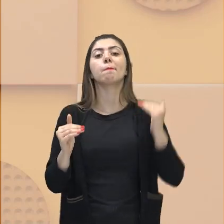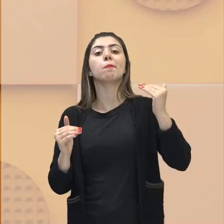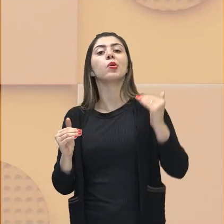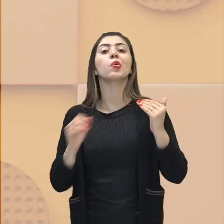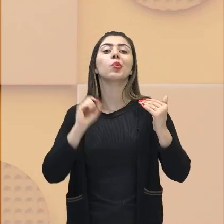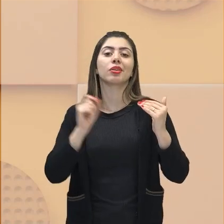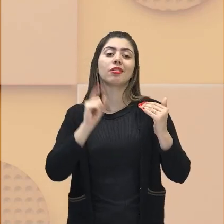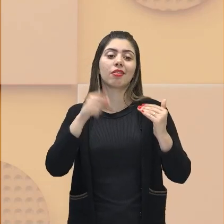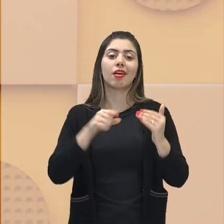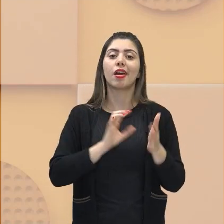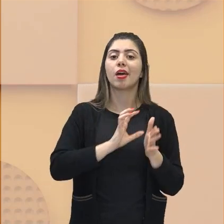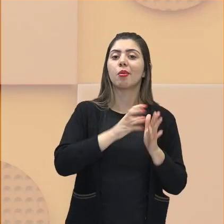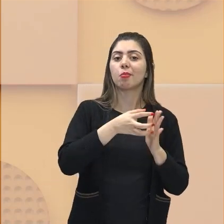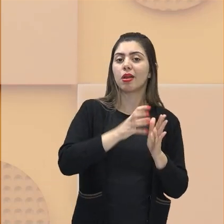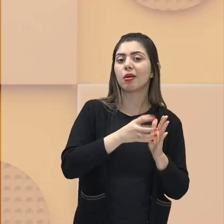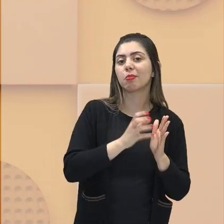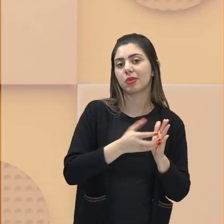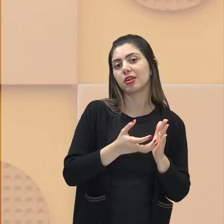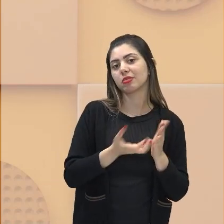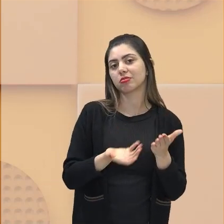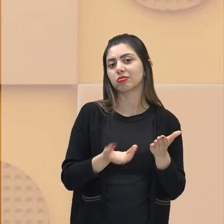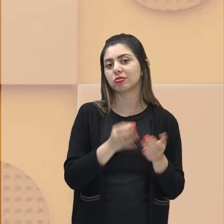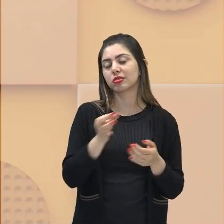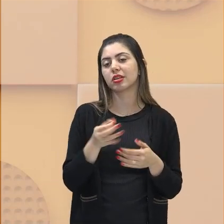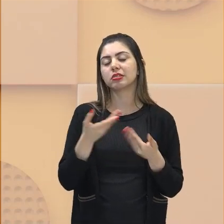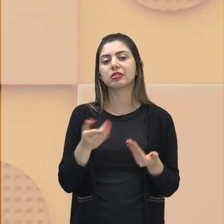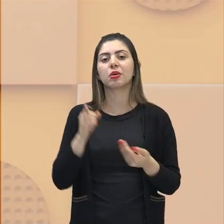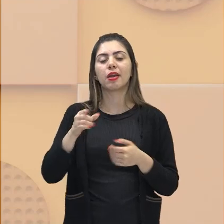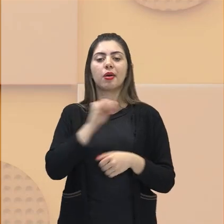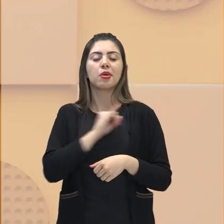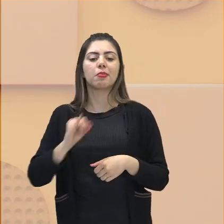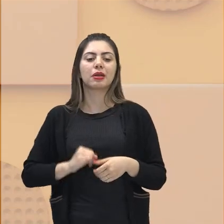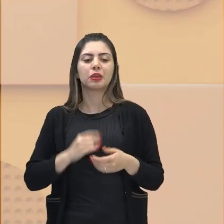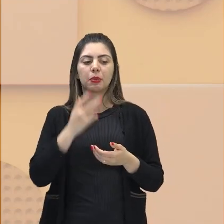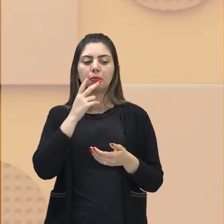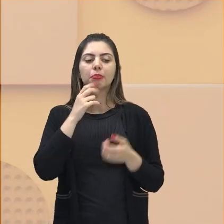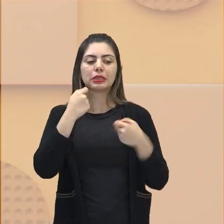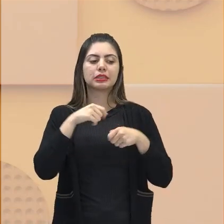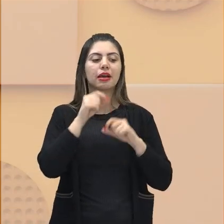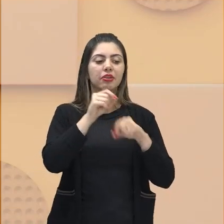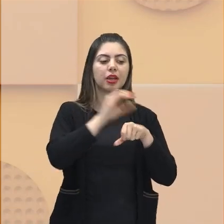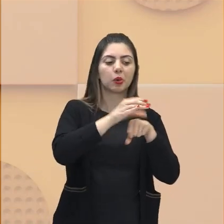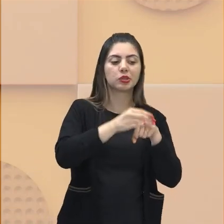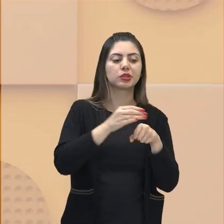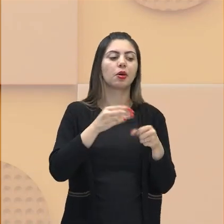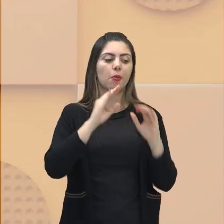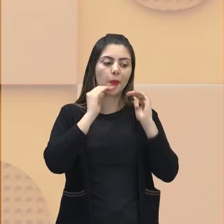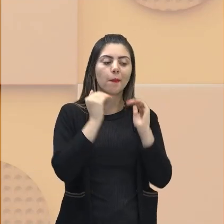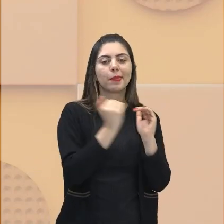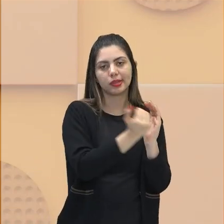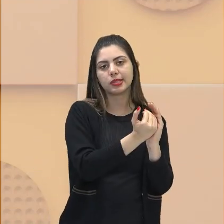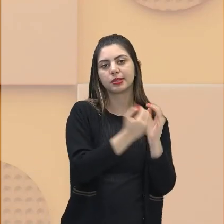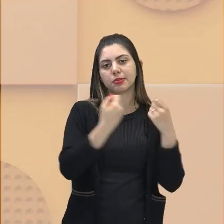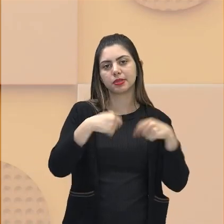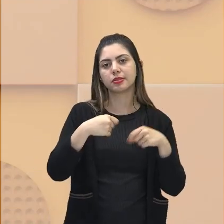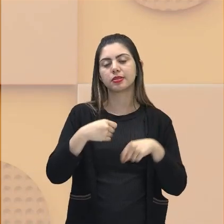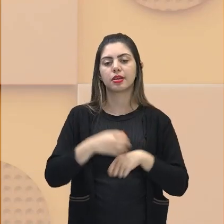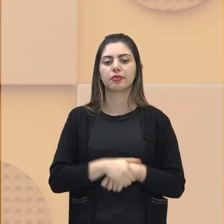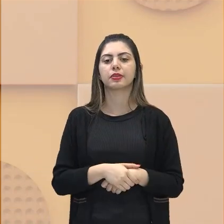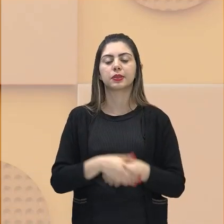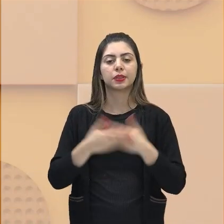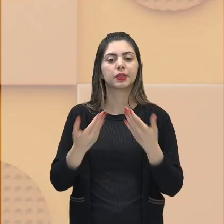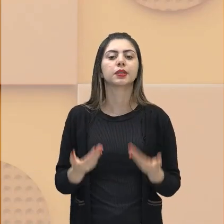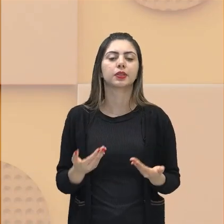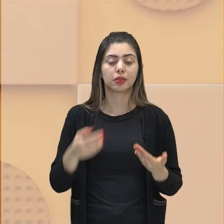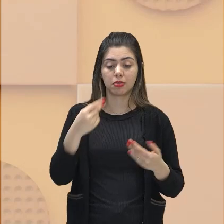tá bom? E não a figura do imperador, que ficava limitado ao que a Constituição lhe dava direito. Então aqui